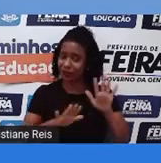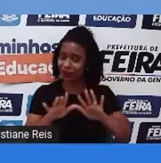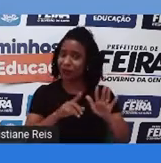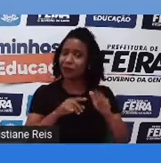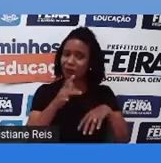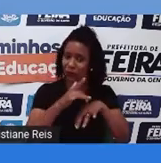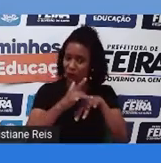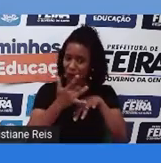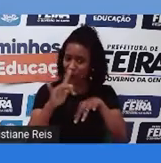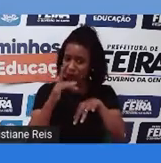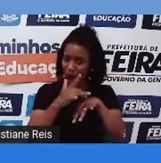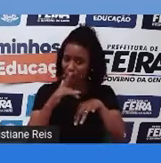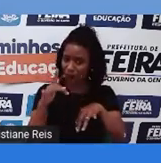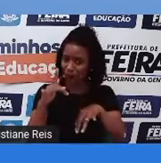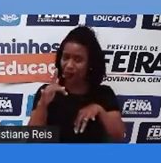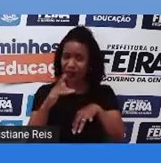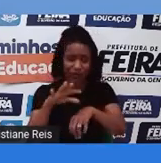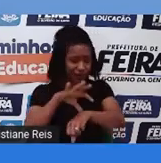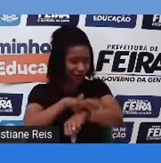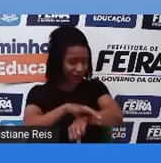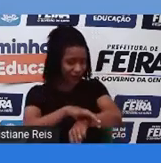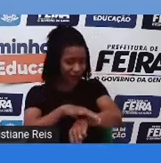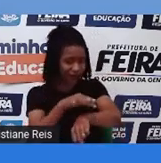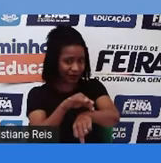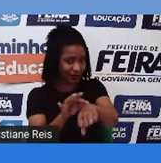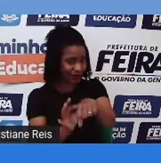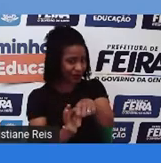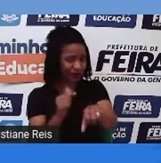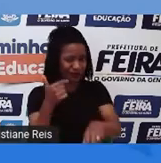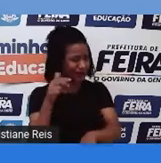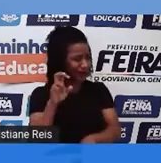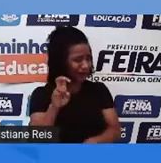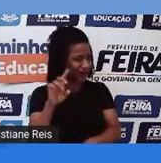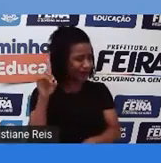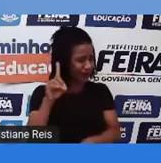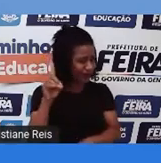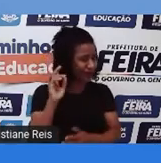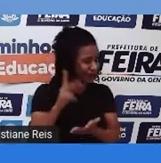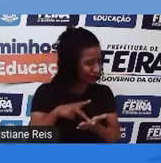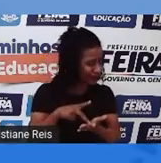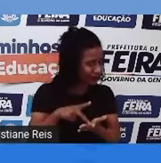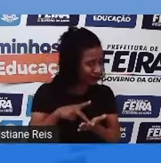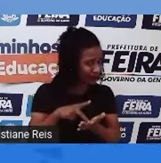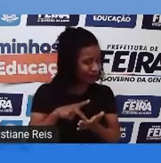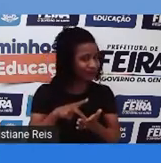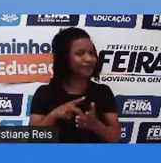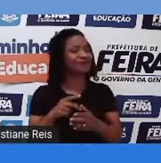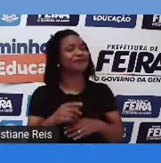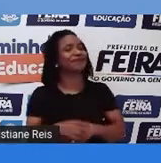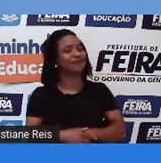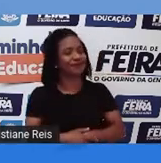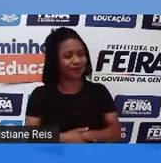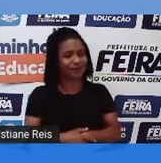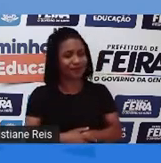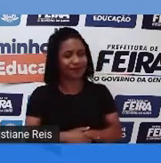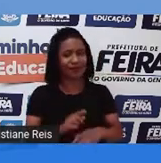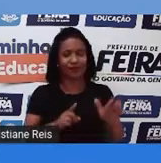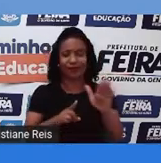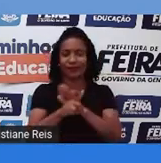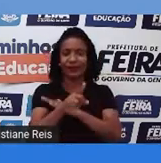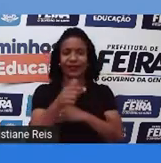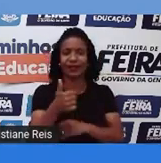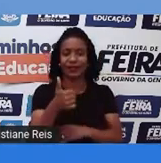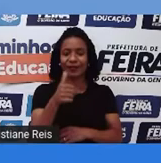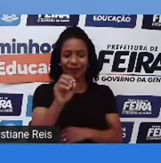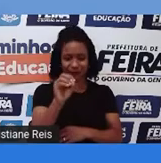Uma pulseira de diamante custando 25 dólares, não verdade? Ok. E, number 10, you sign into